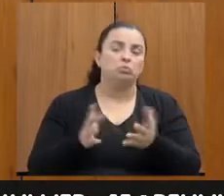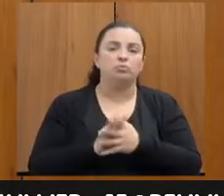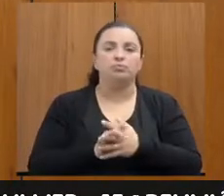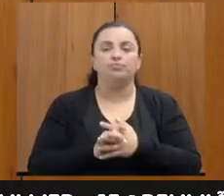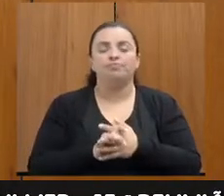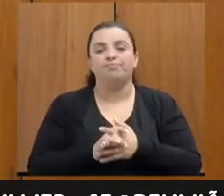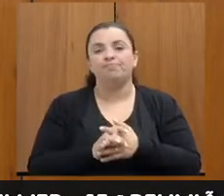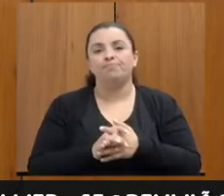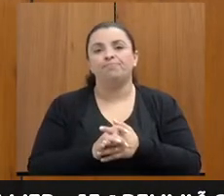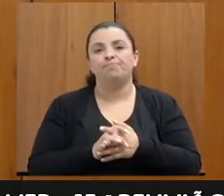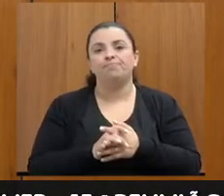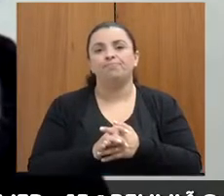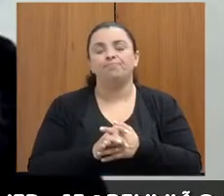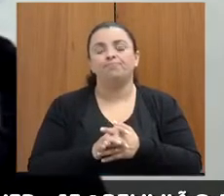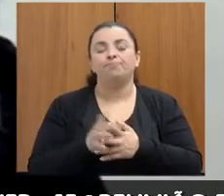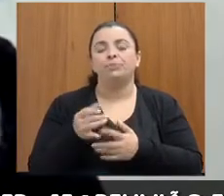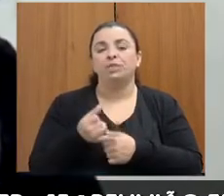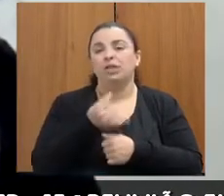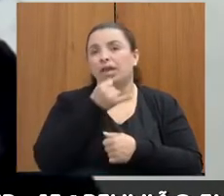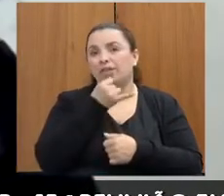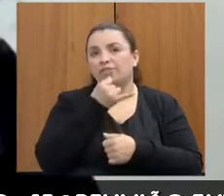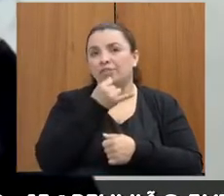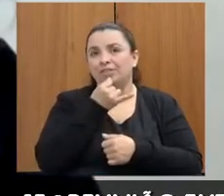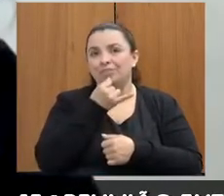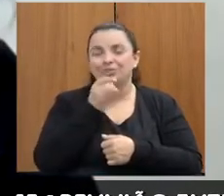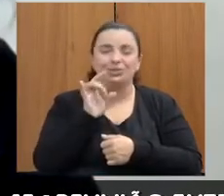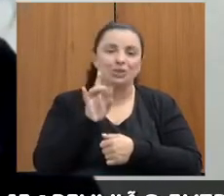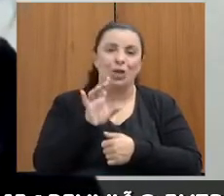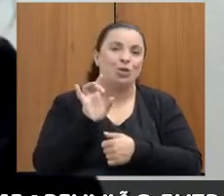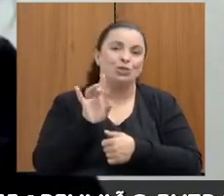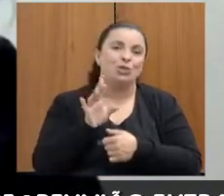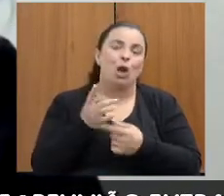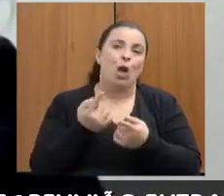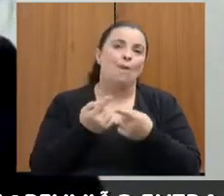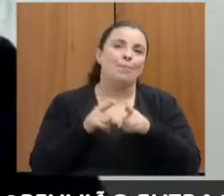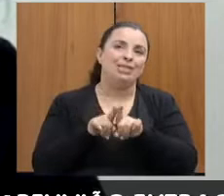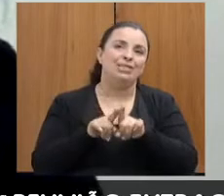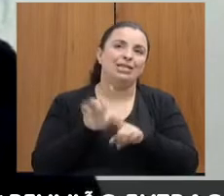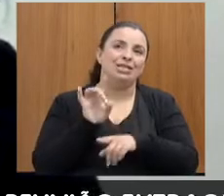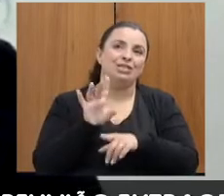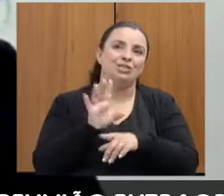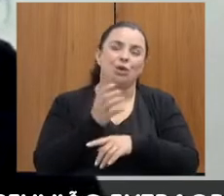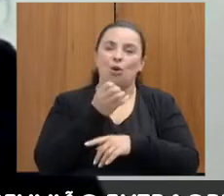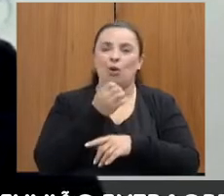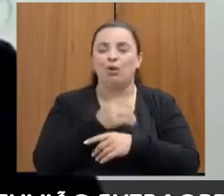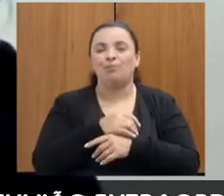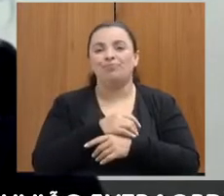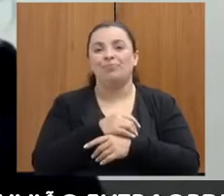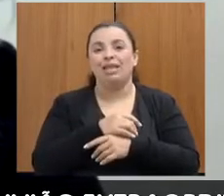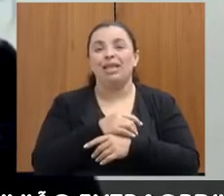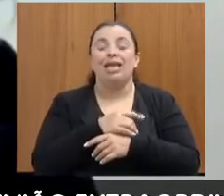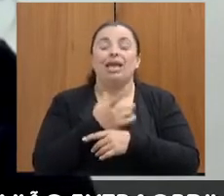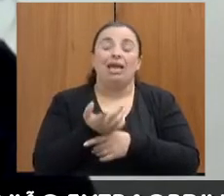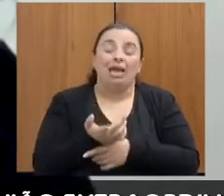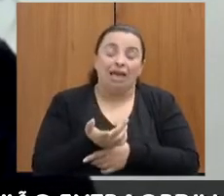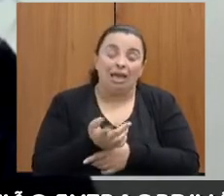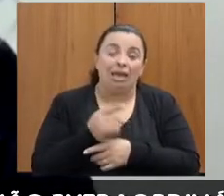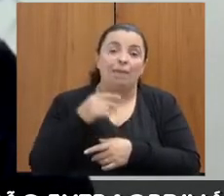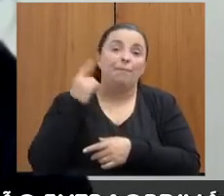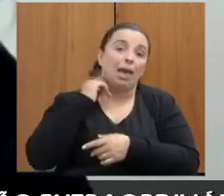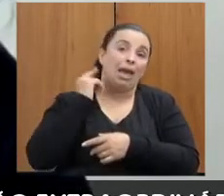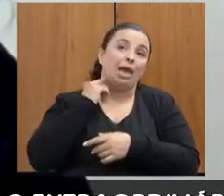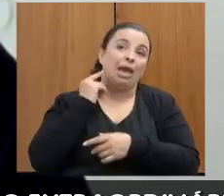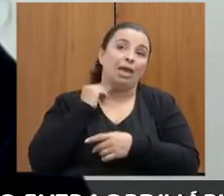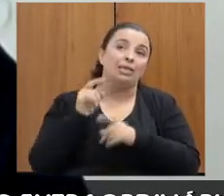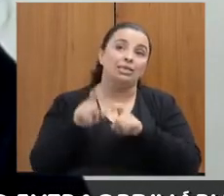Infelizmente, por enquanto, é só na boa parceria. Nós estamos no interior de Minas, né? E agora,